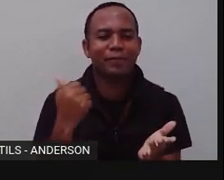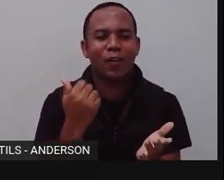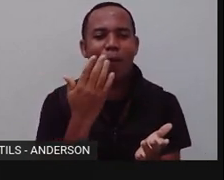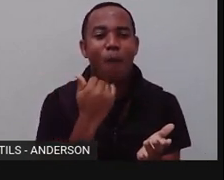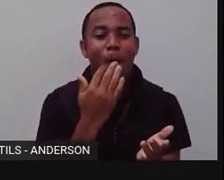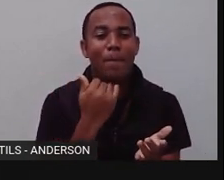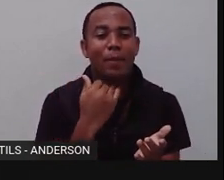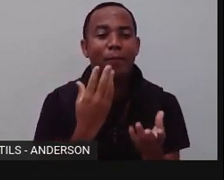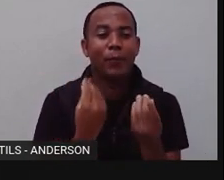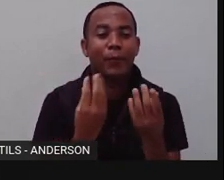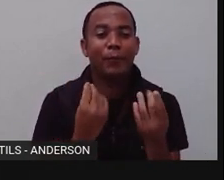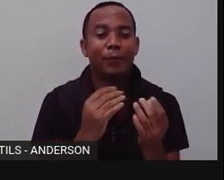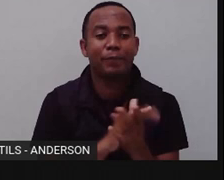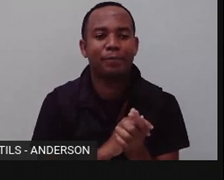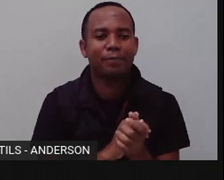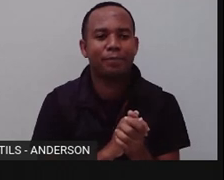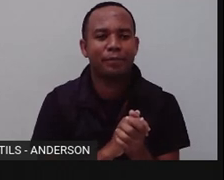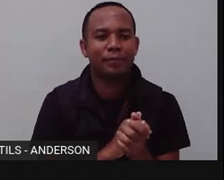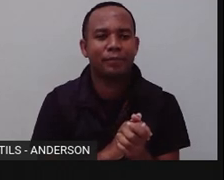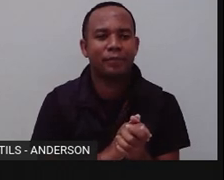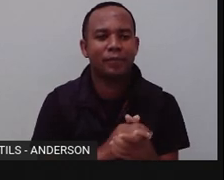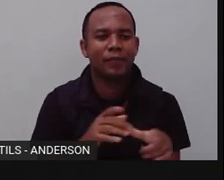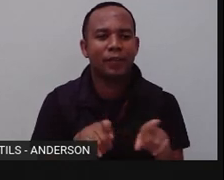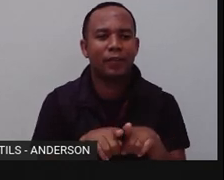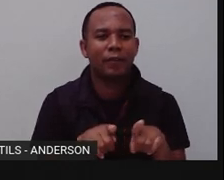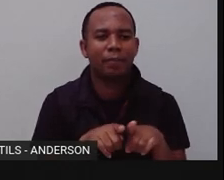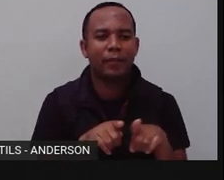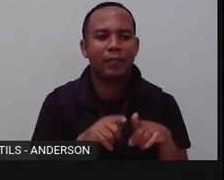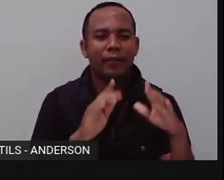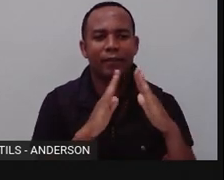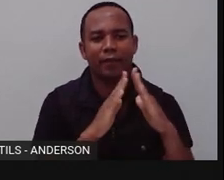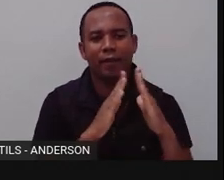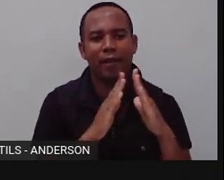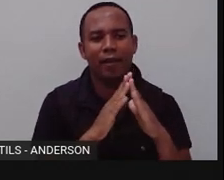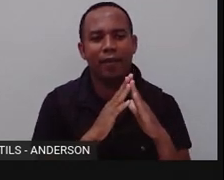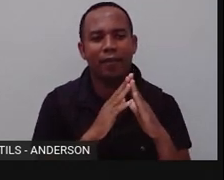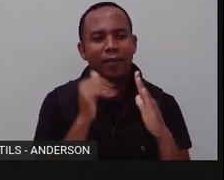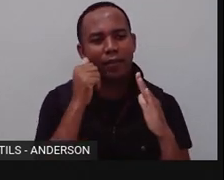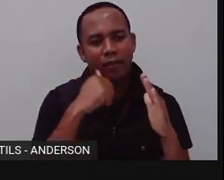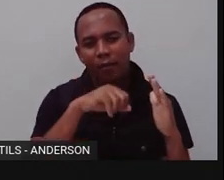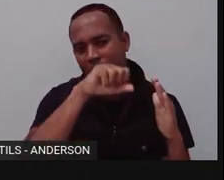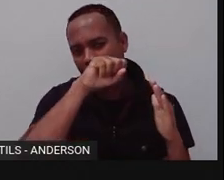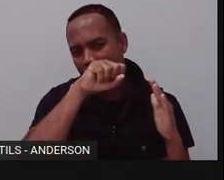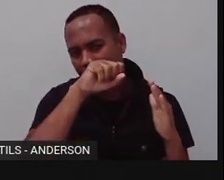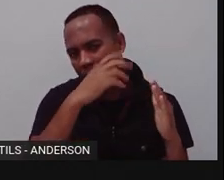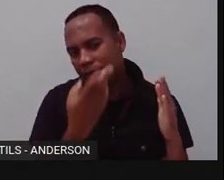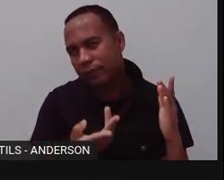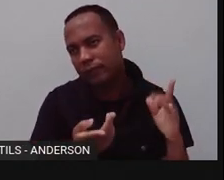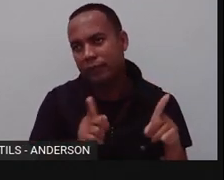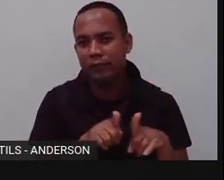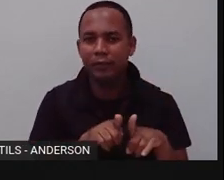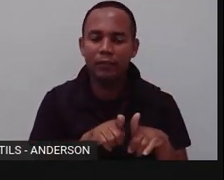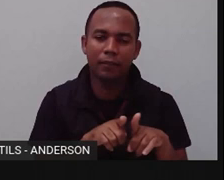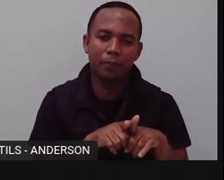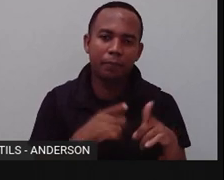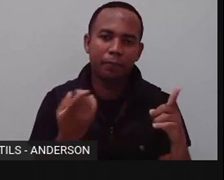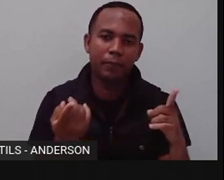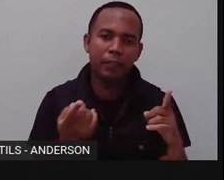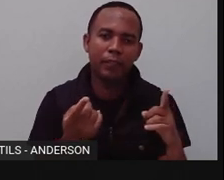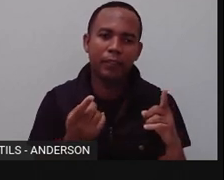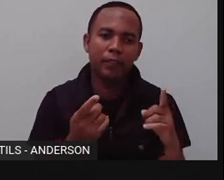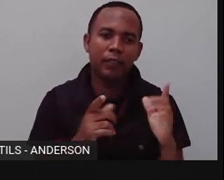Muita padaria. Vou à casa da minha mãe também, que fica no distrito. Vou ao comércio,